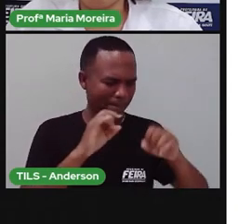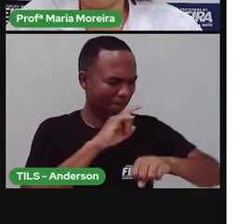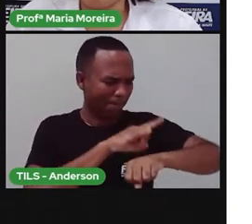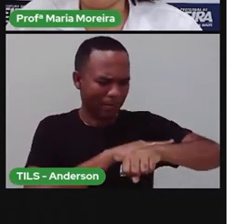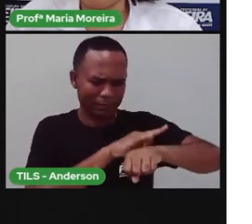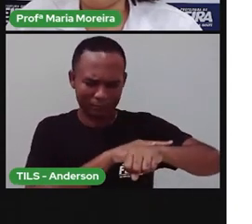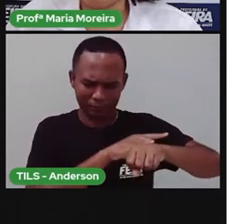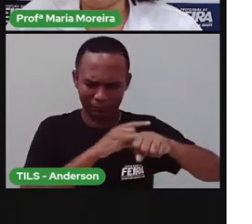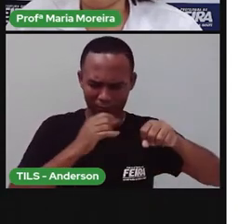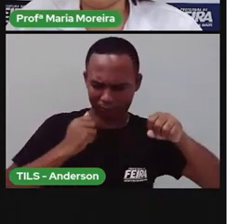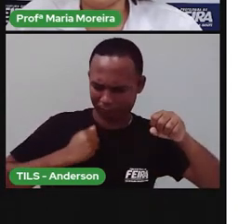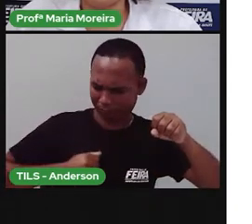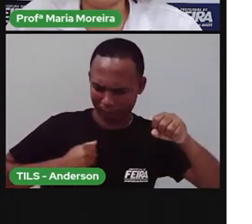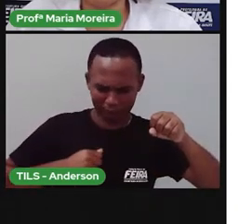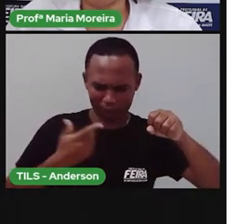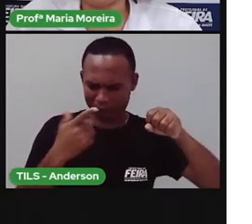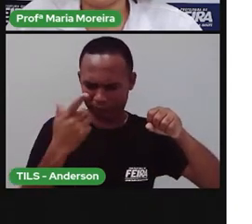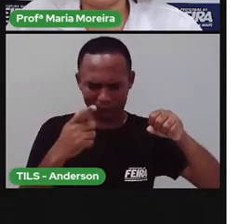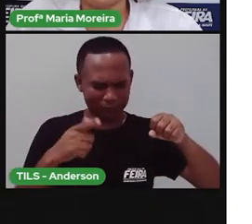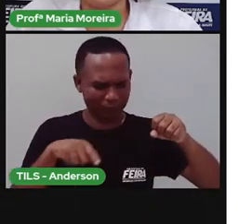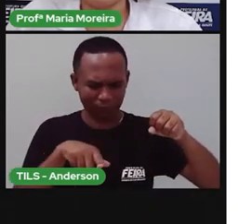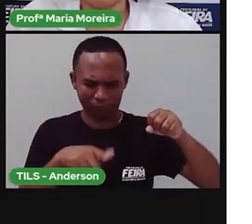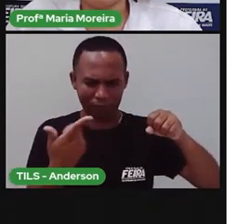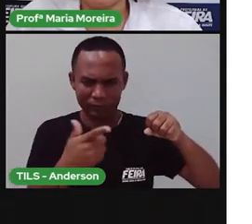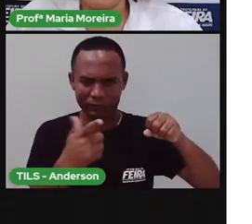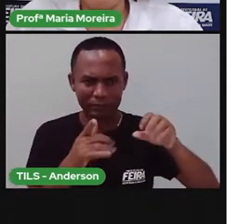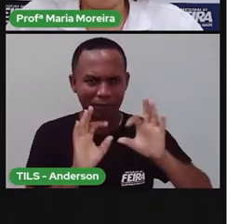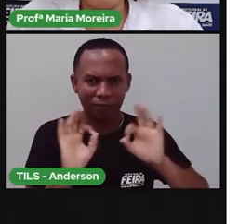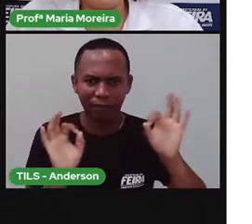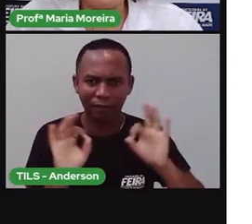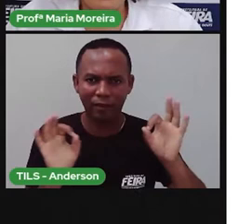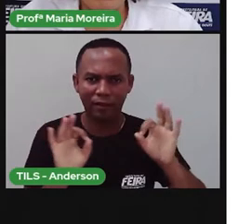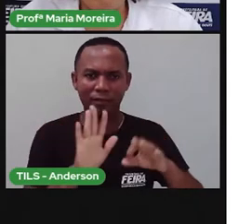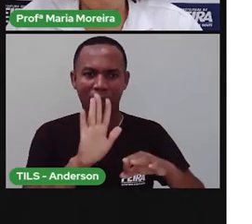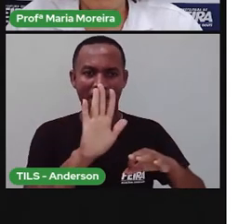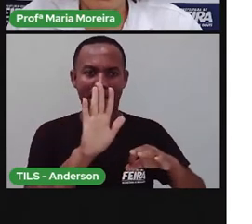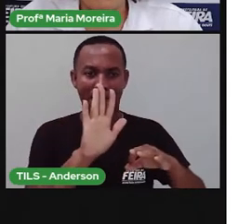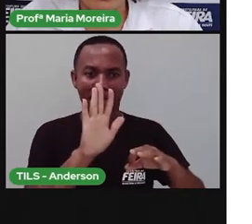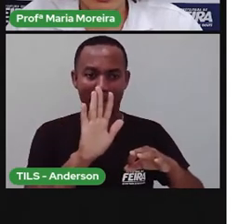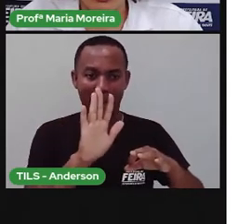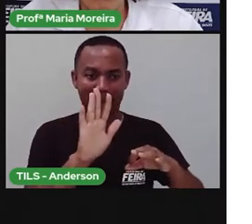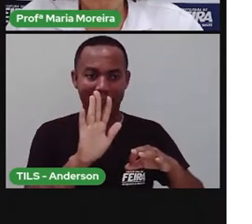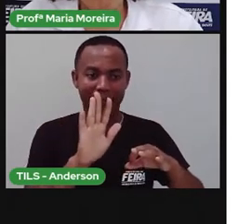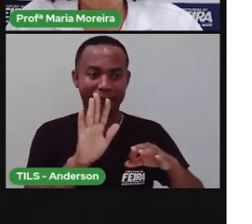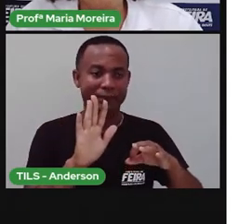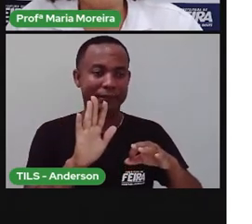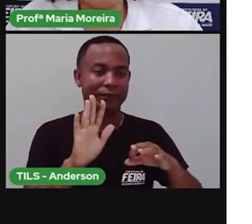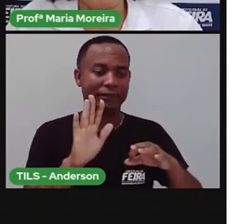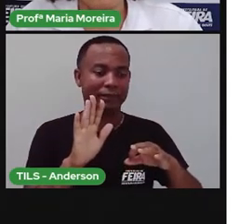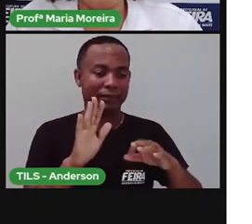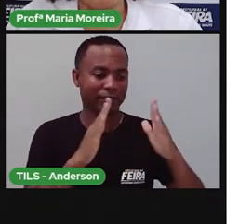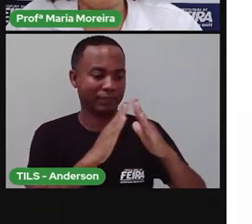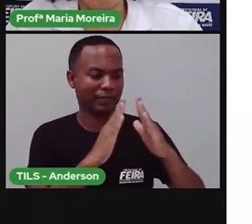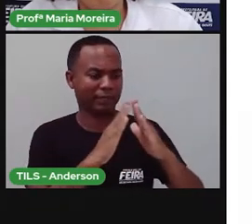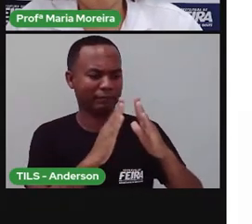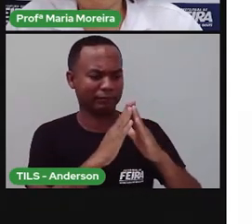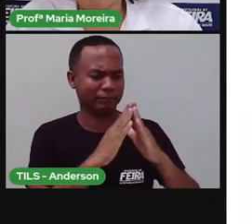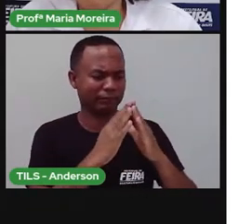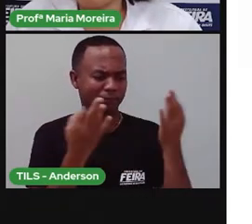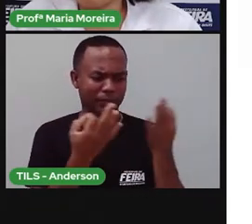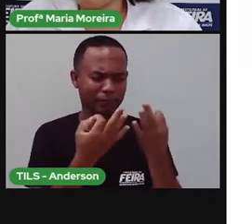porque penico não tinha ali. Mas era feita com muito esmero.